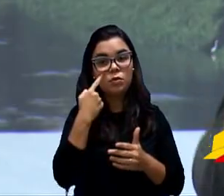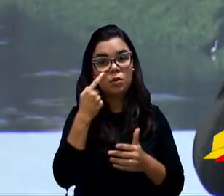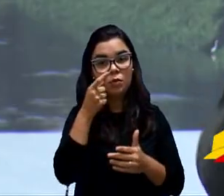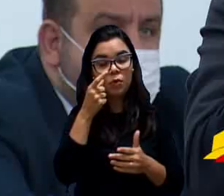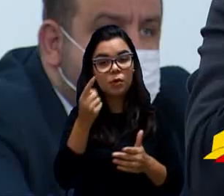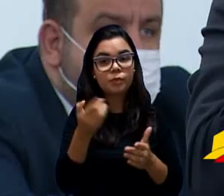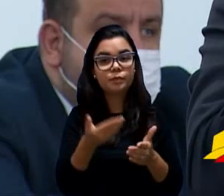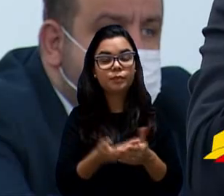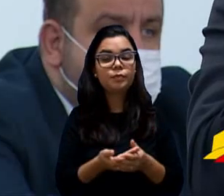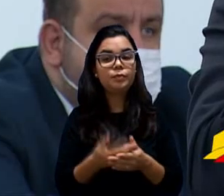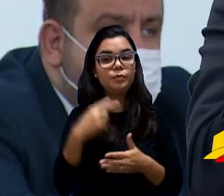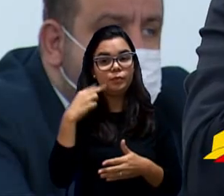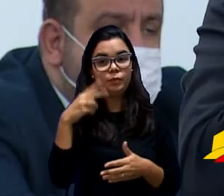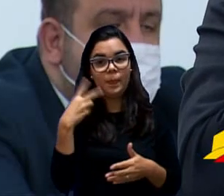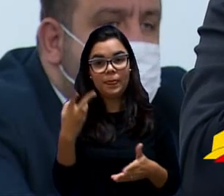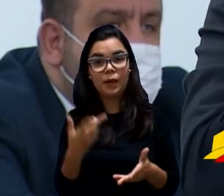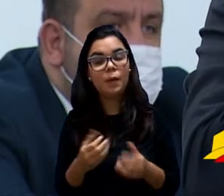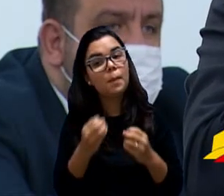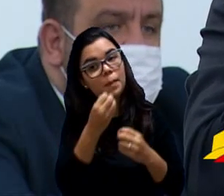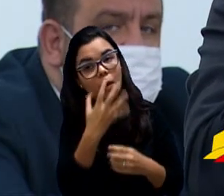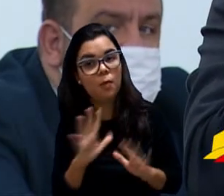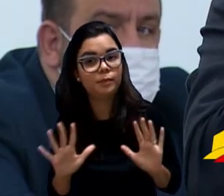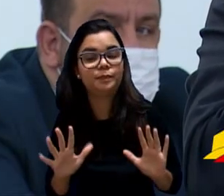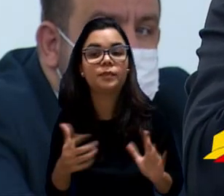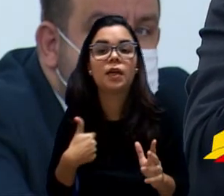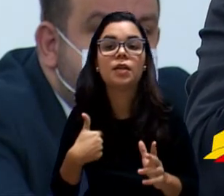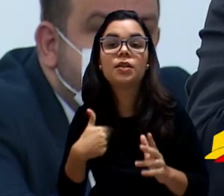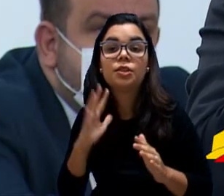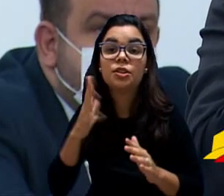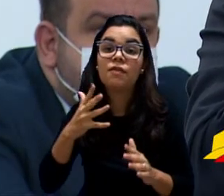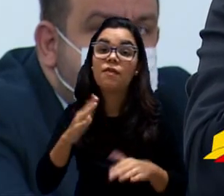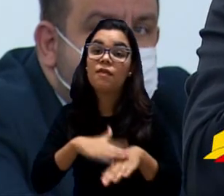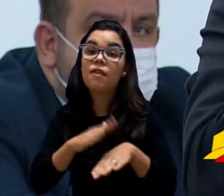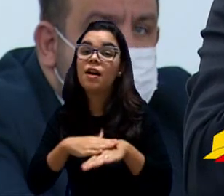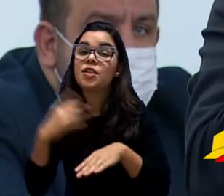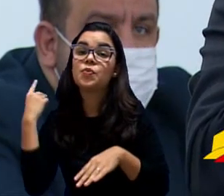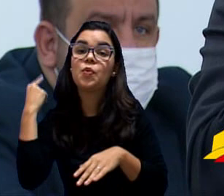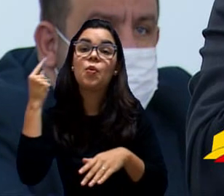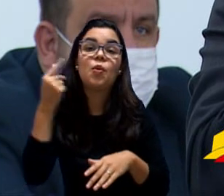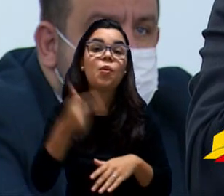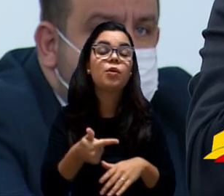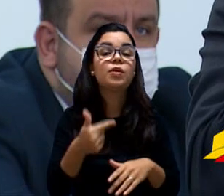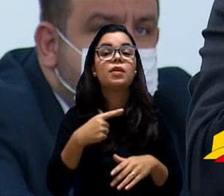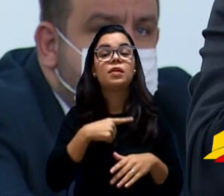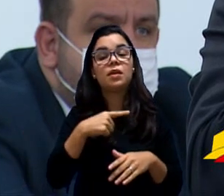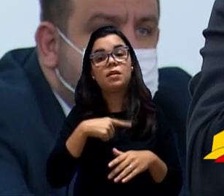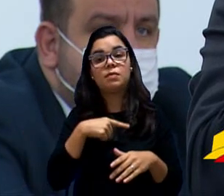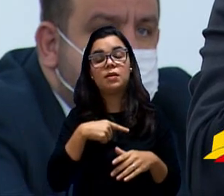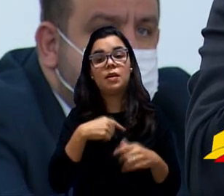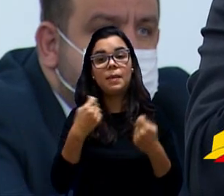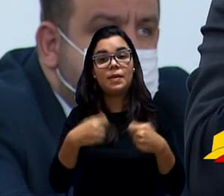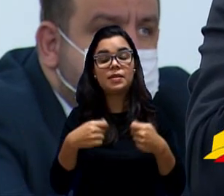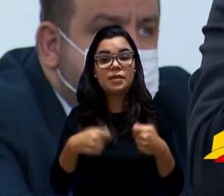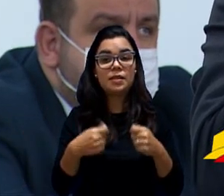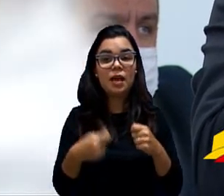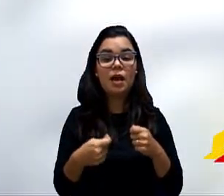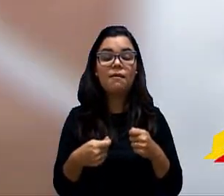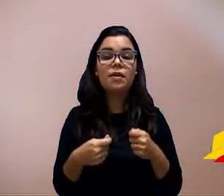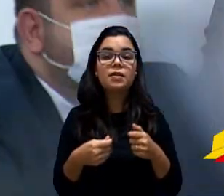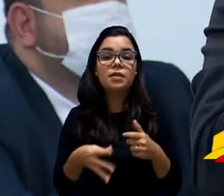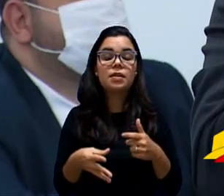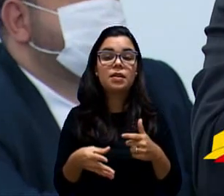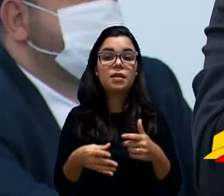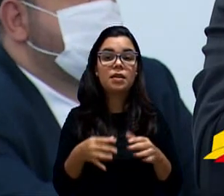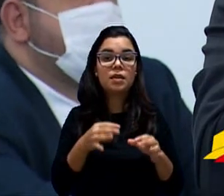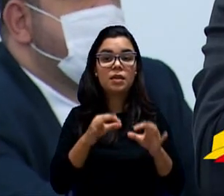Aí, vereador. Bom, já faz muito tempo que precisava ser adequado a questão desses